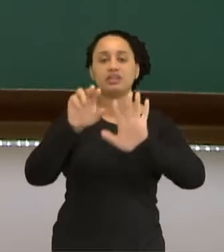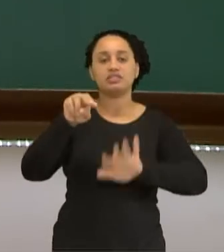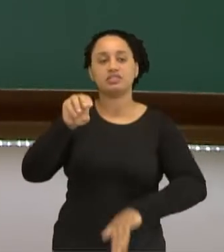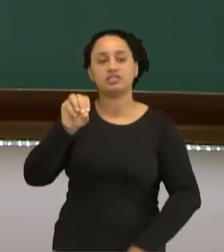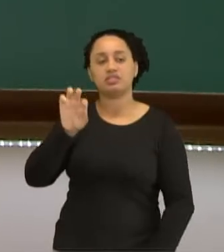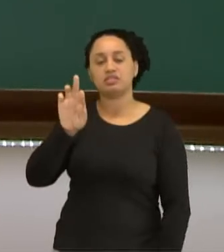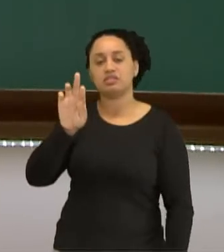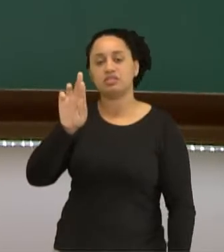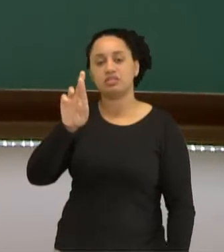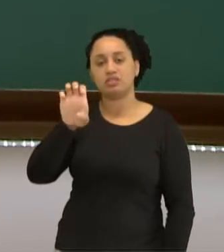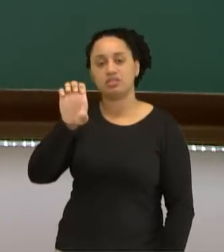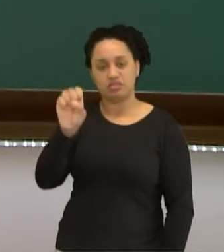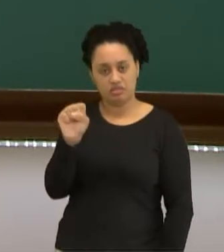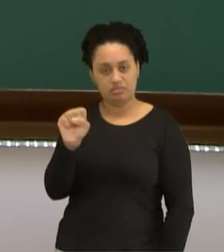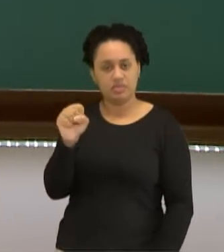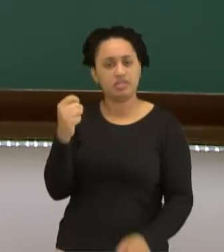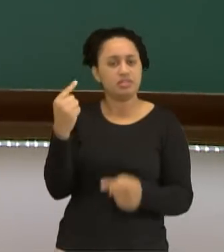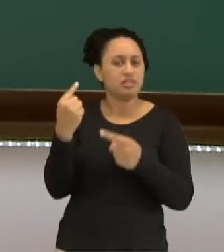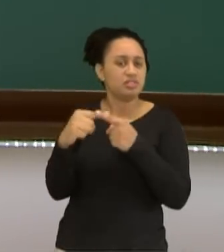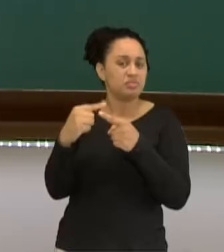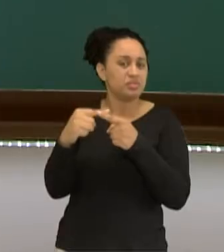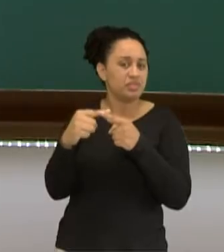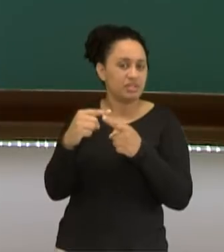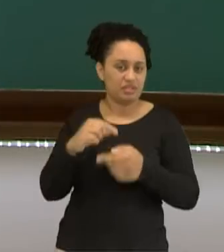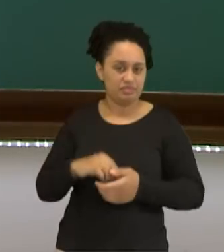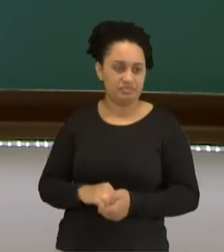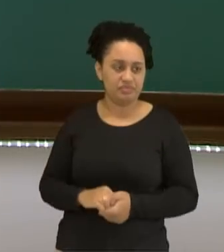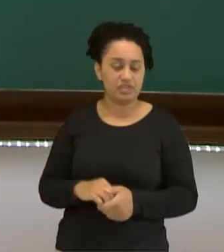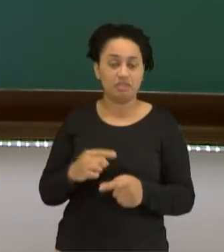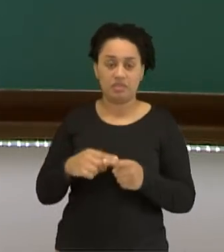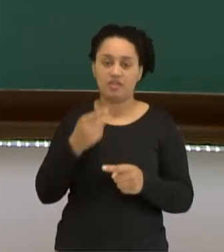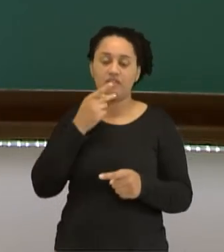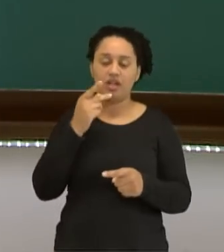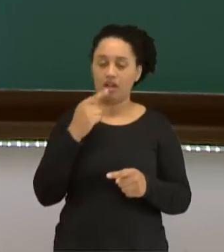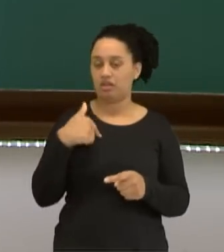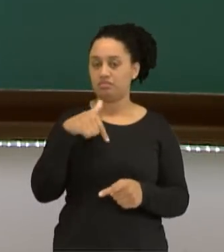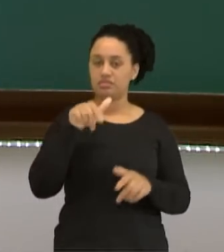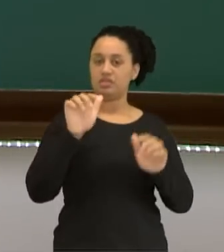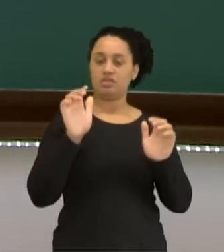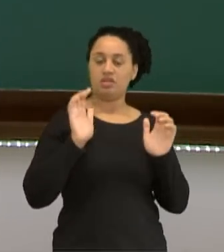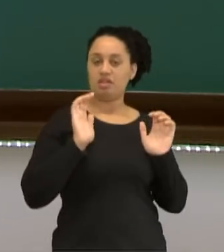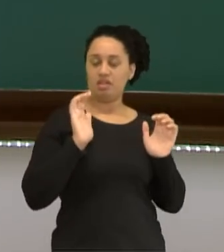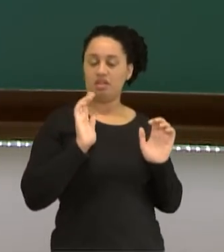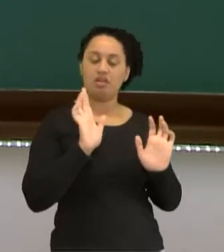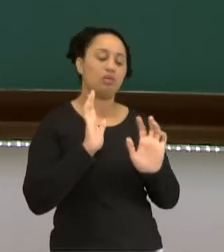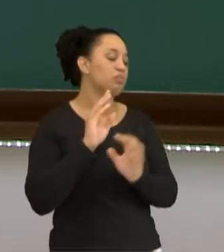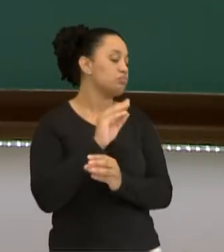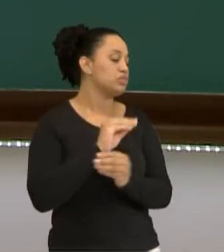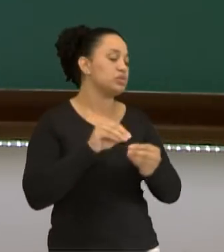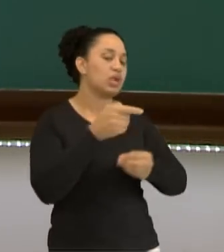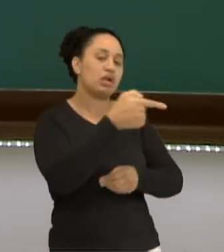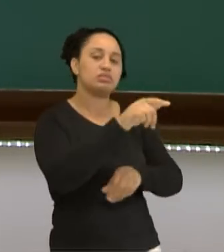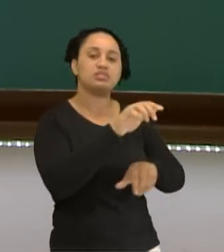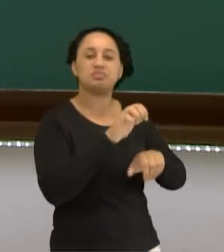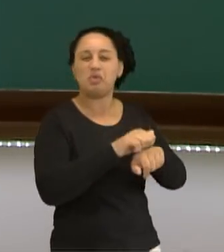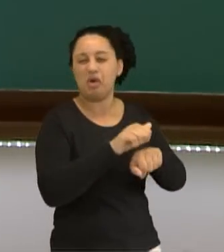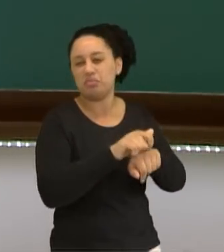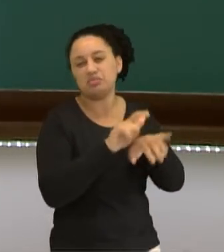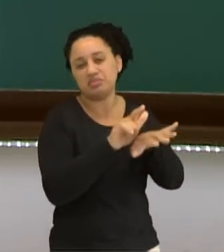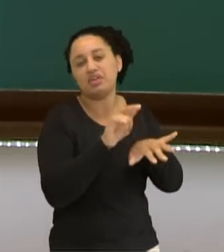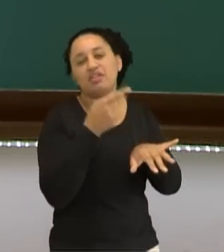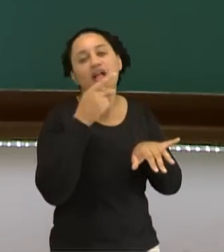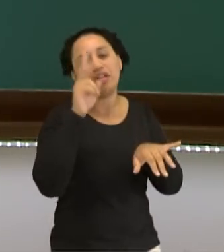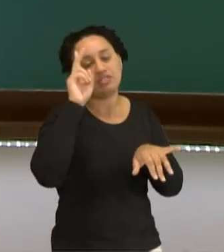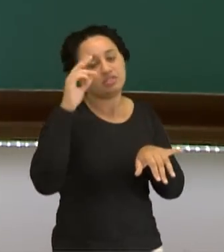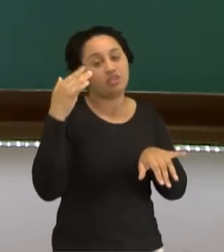chamados assim? Porque antigamente falavam-se que a nobreza, os nobres, não se misturavam com ninguém. E por esse motivo, esse